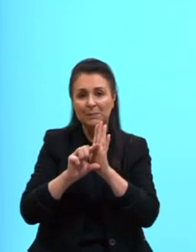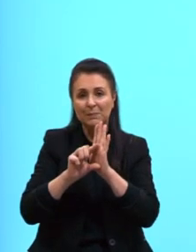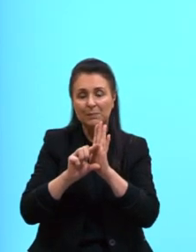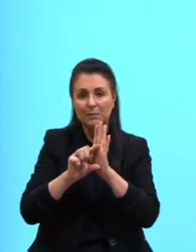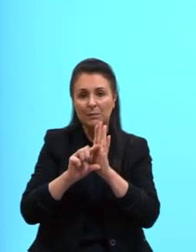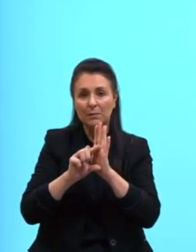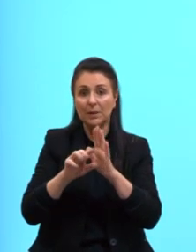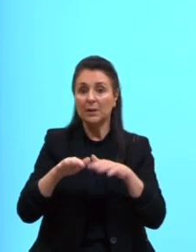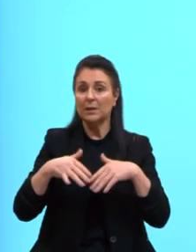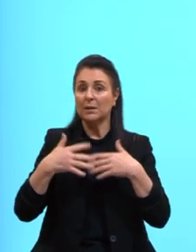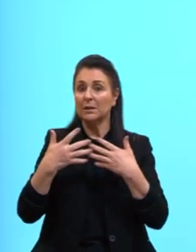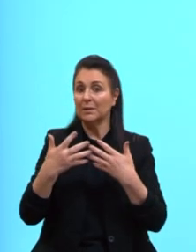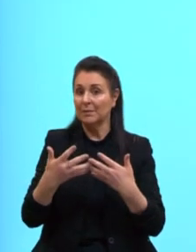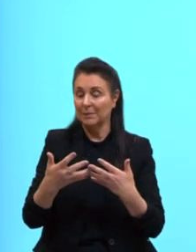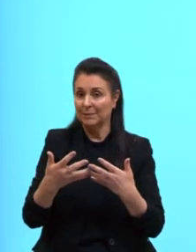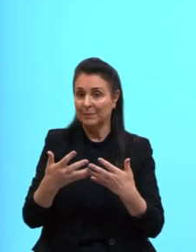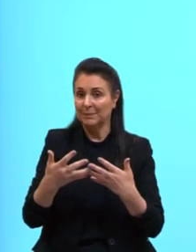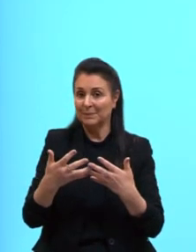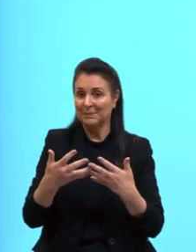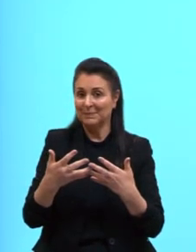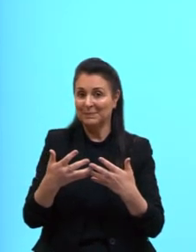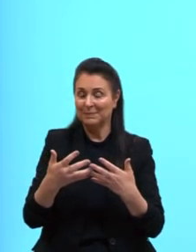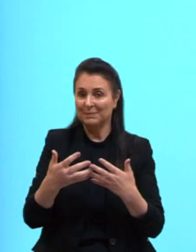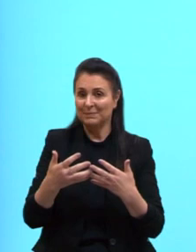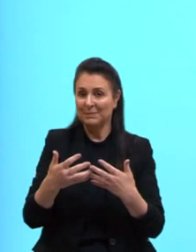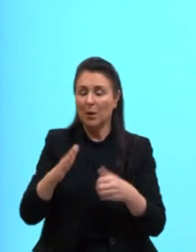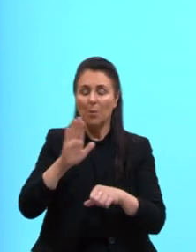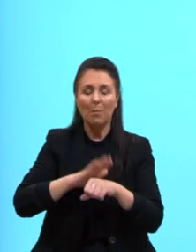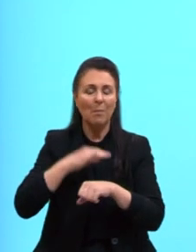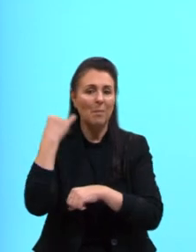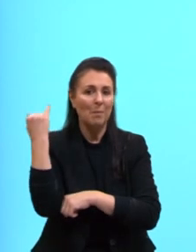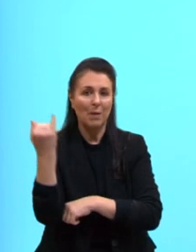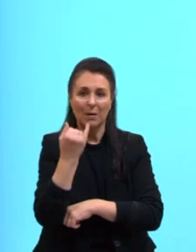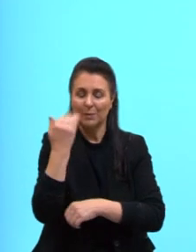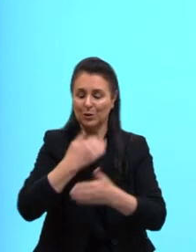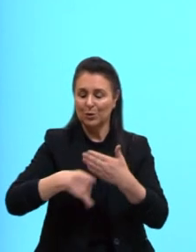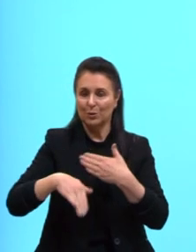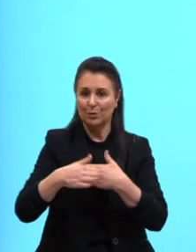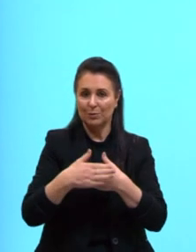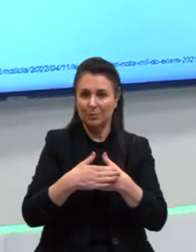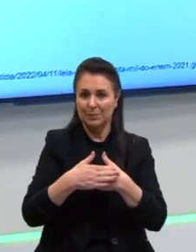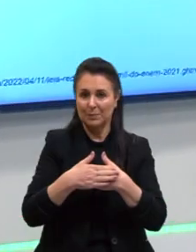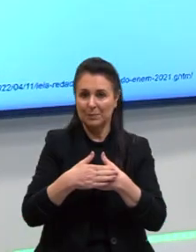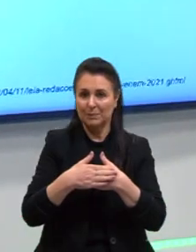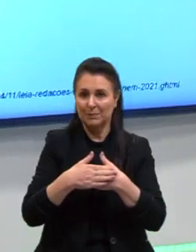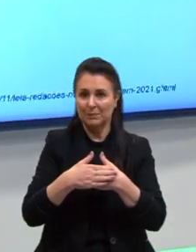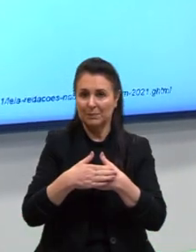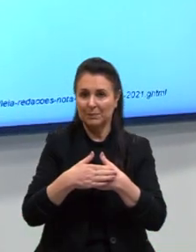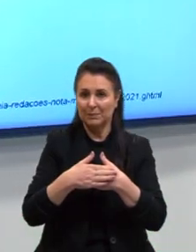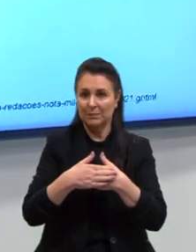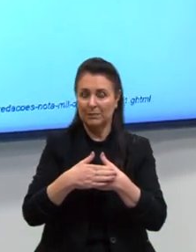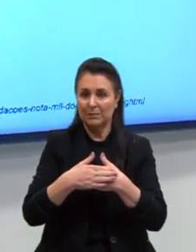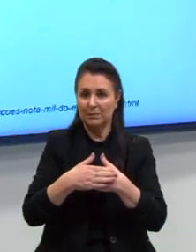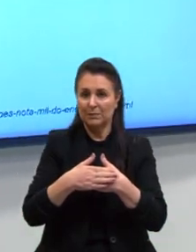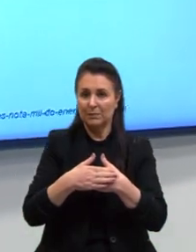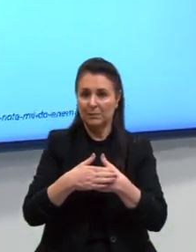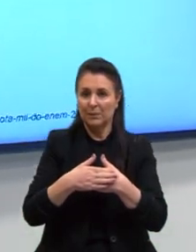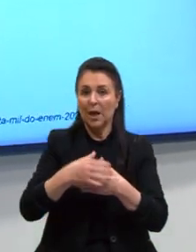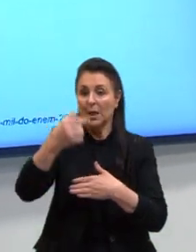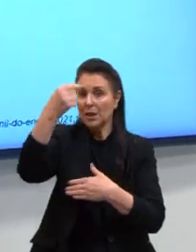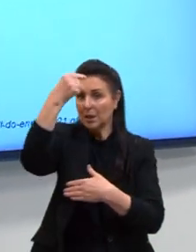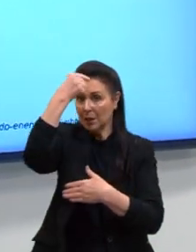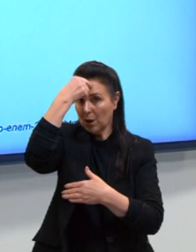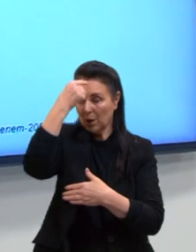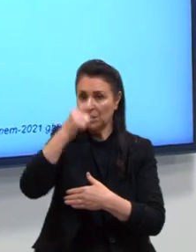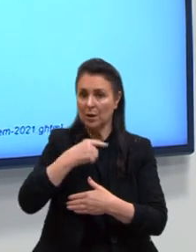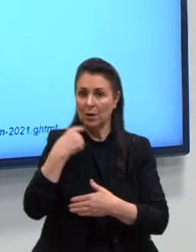Certo? Então, o mais importante de tudo isso, da nossa consciência